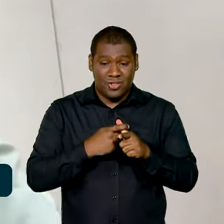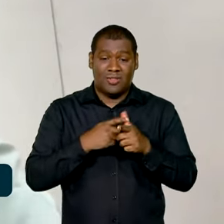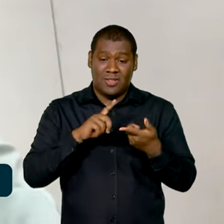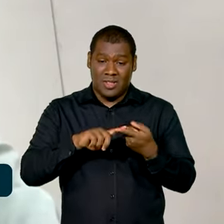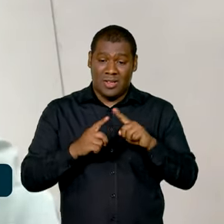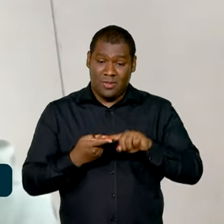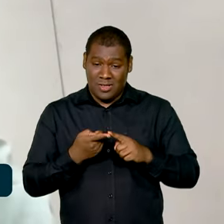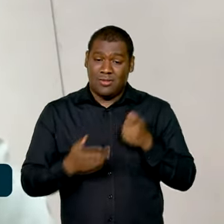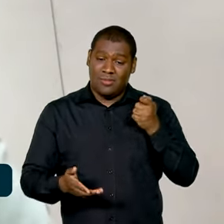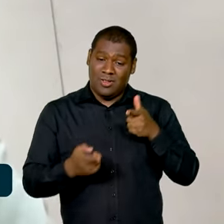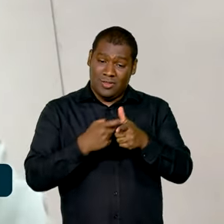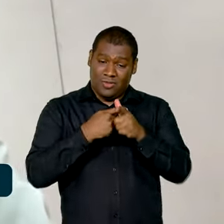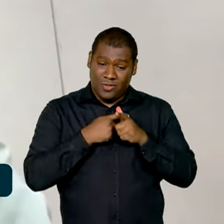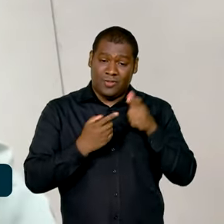Então, não é só o desconto que atrai.